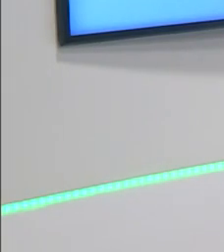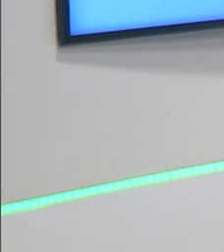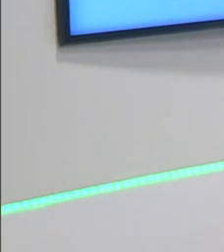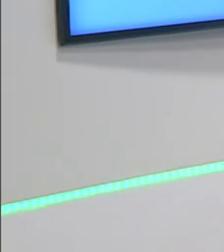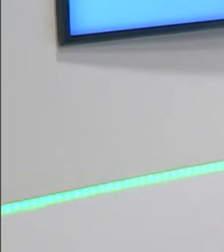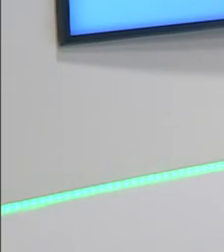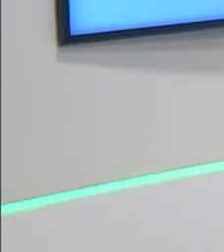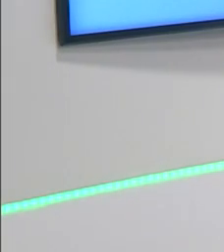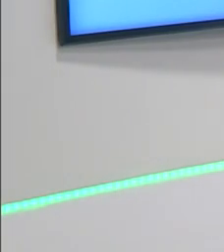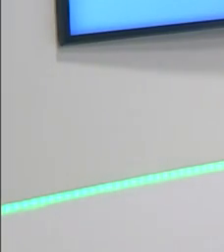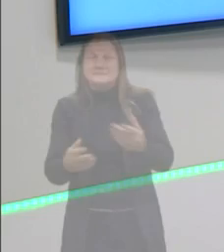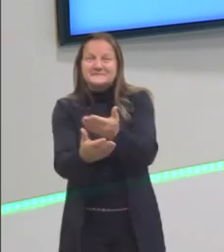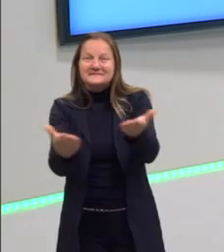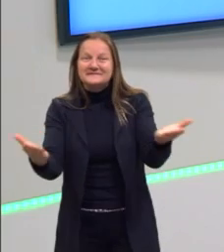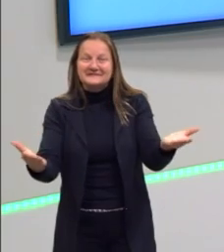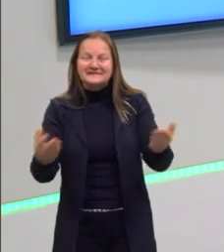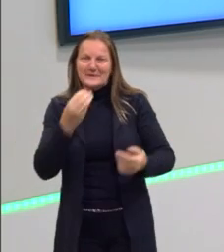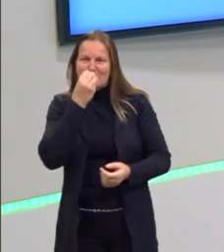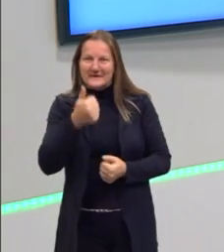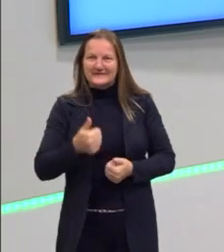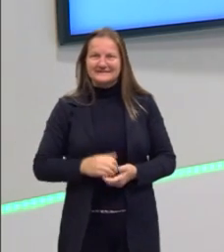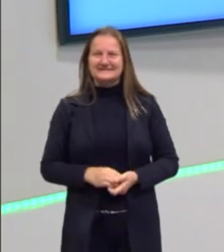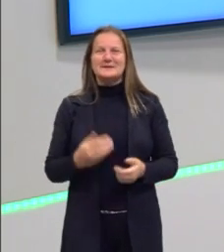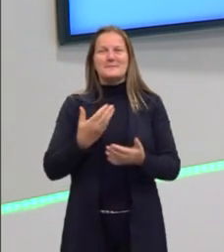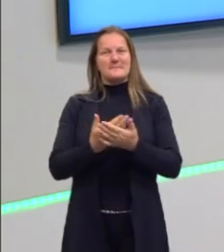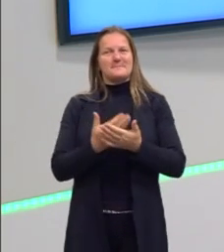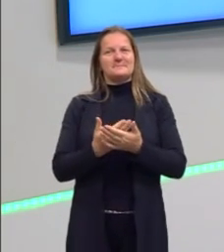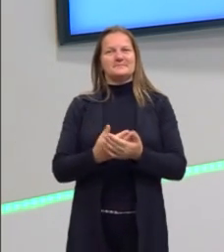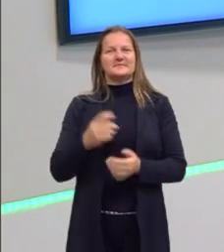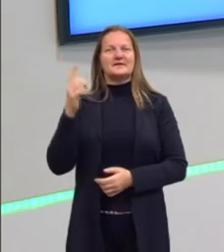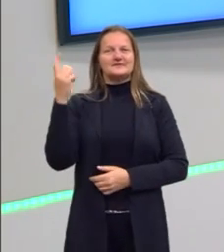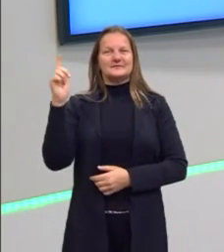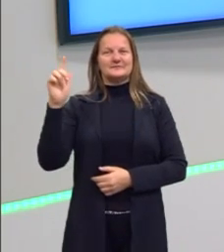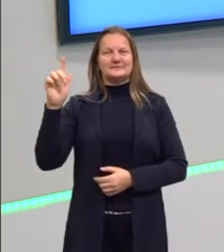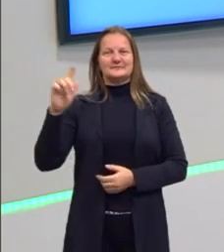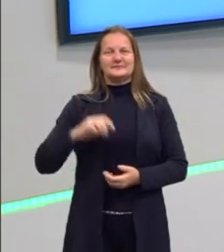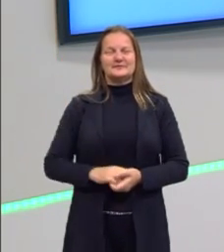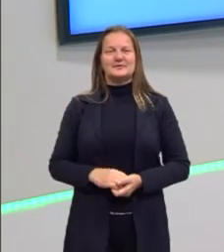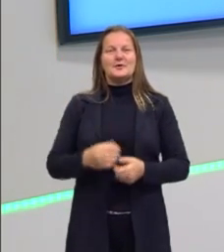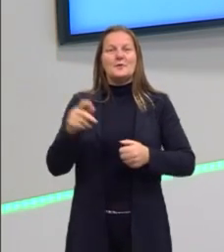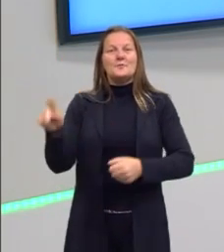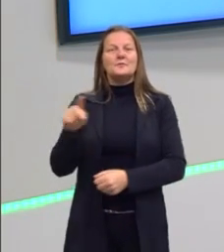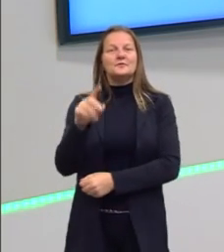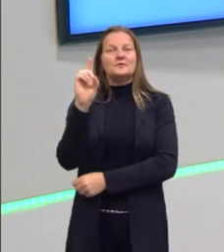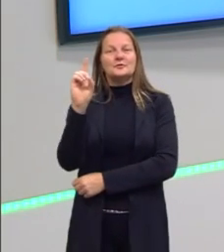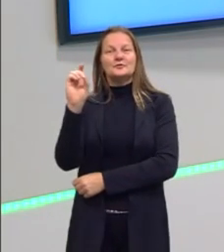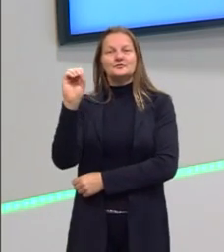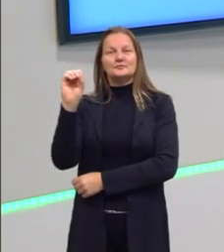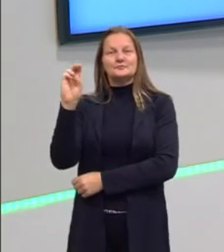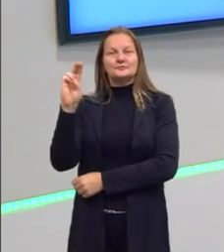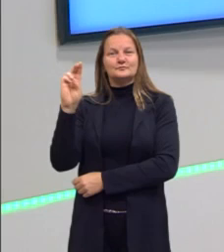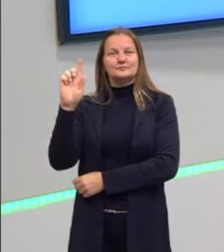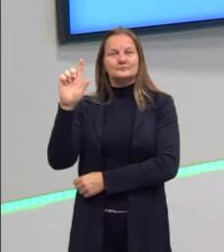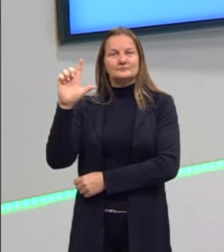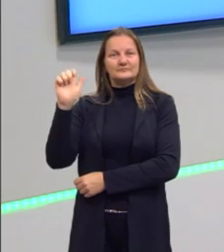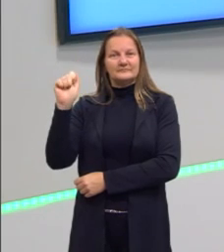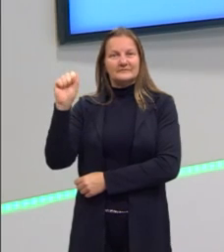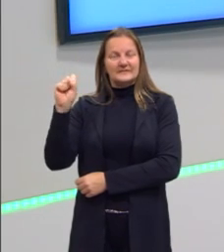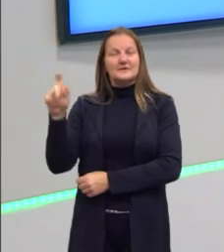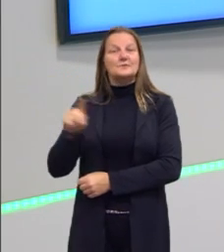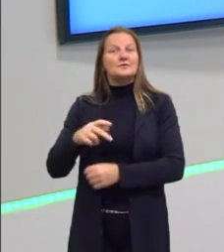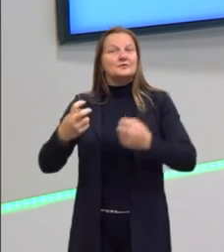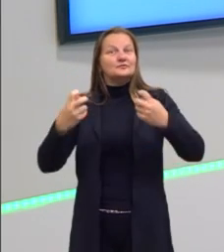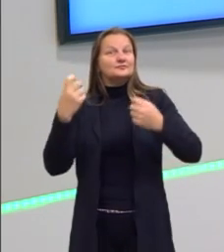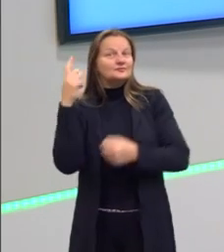Olá, meninos e meninas, tudo bom? Começando mais uma aula de geografia. Eu sou o professor Douglas, o professor de geografia do nosso